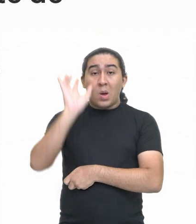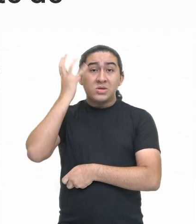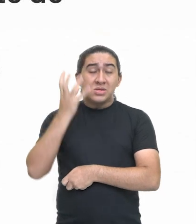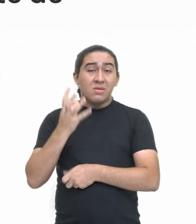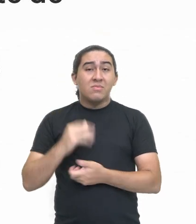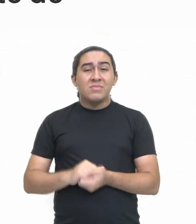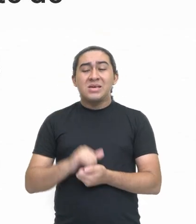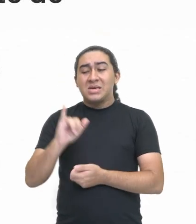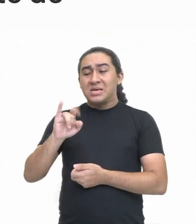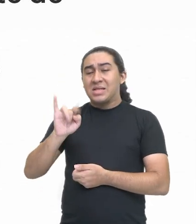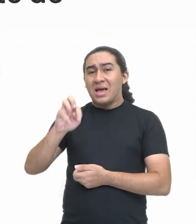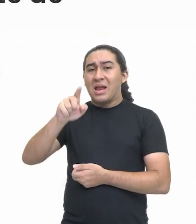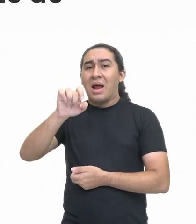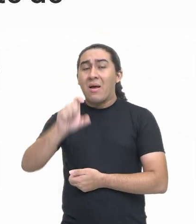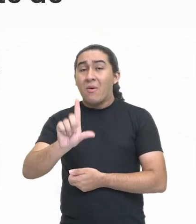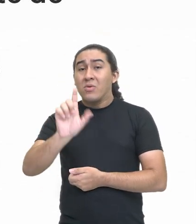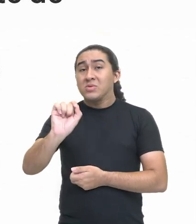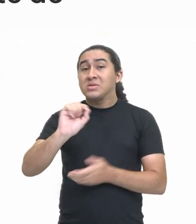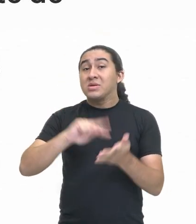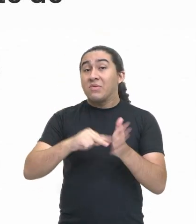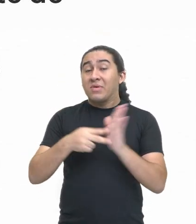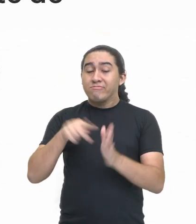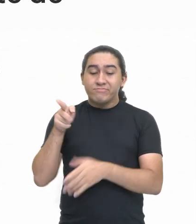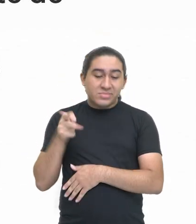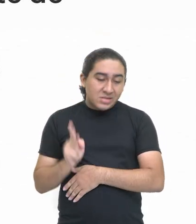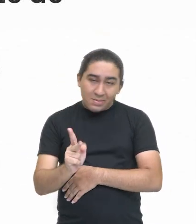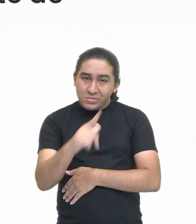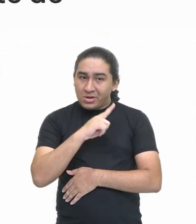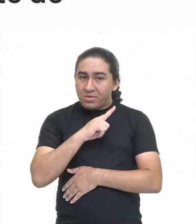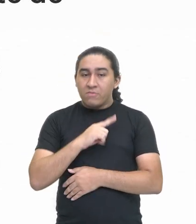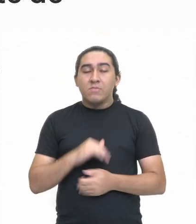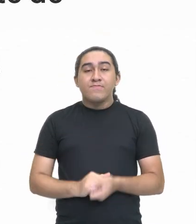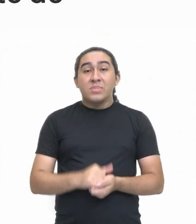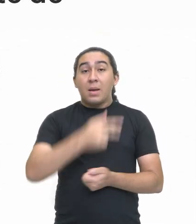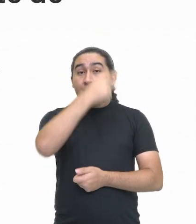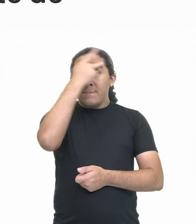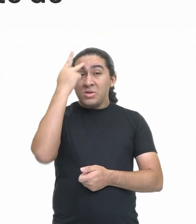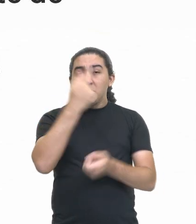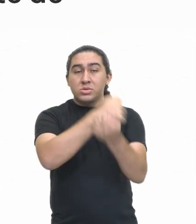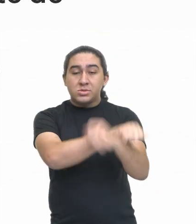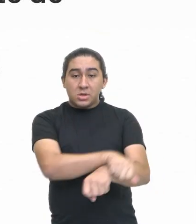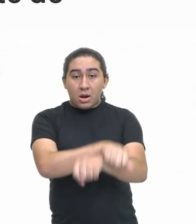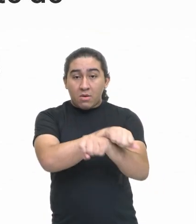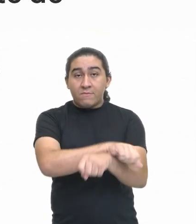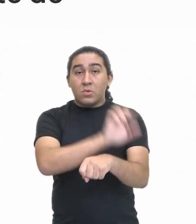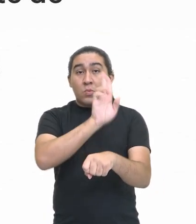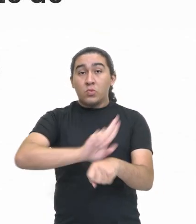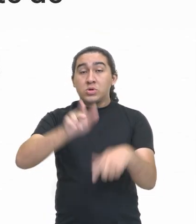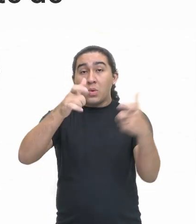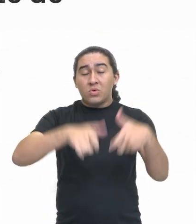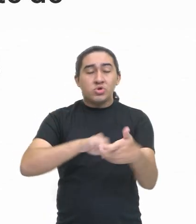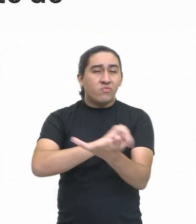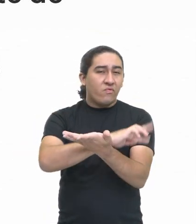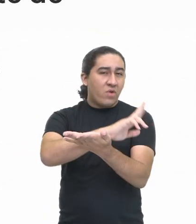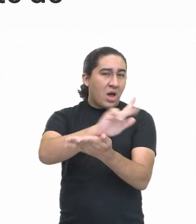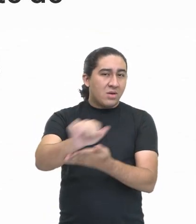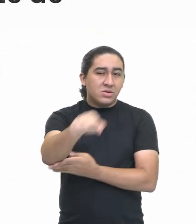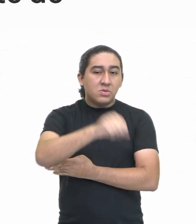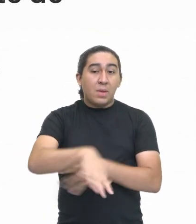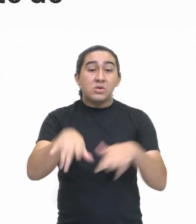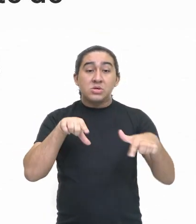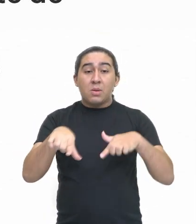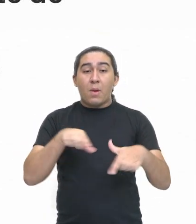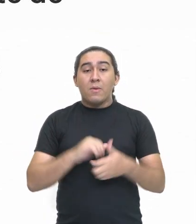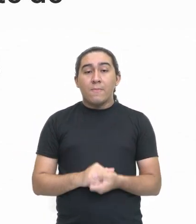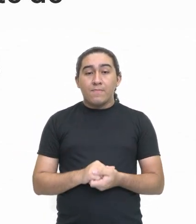dizer? Ser integral quer dizer que ela estava sempre presente. Os escravizados eram utilizados em diversas áreas, desde